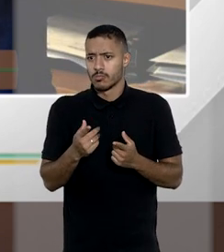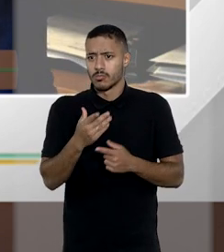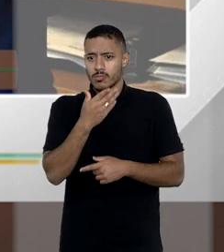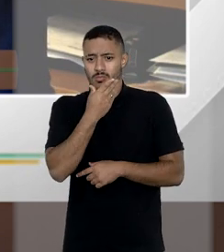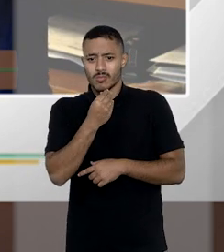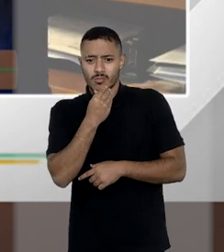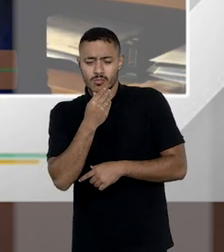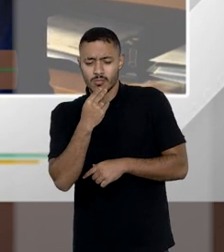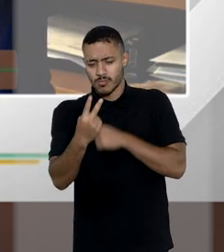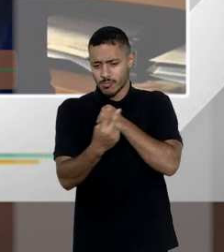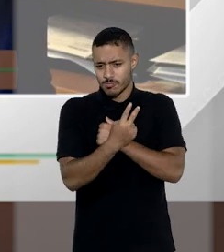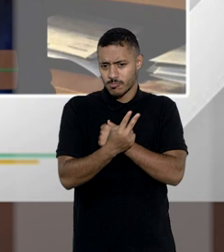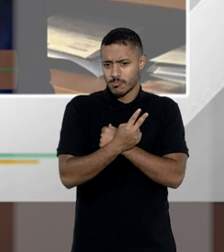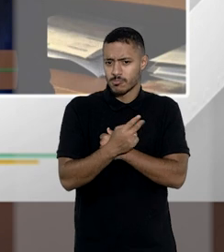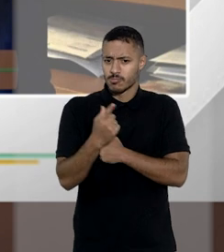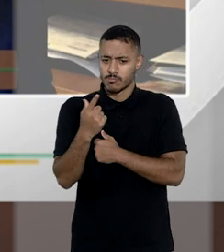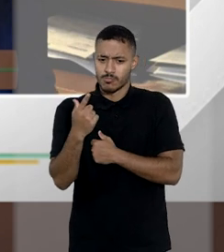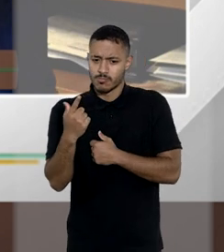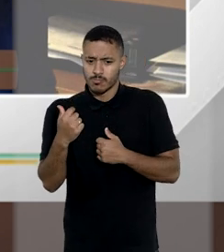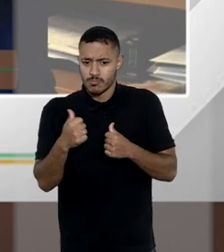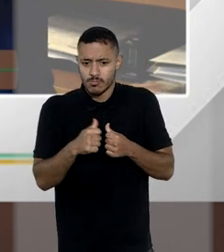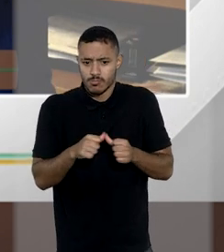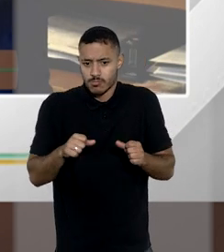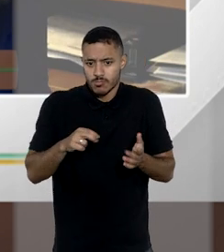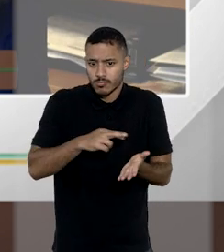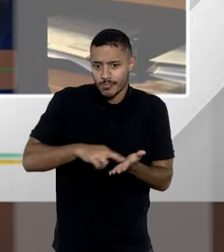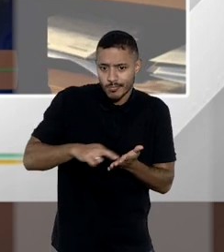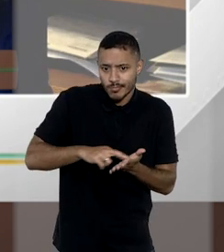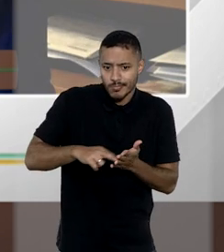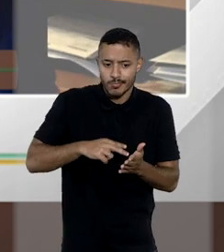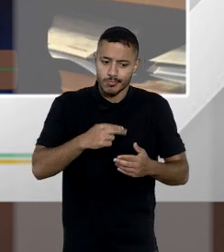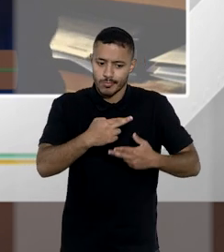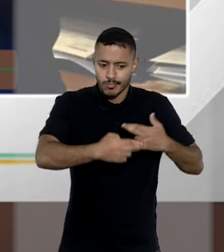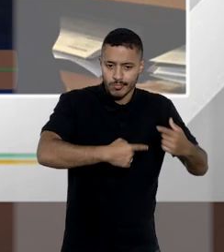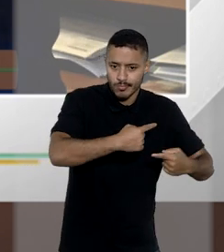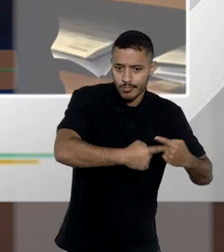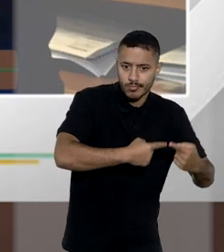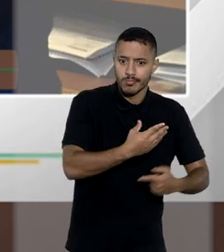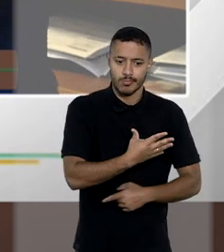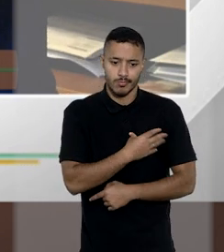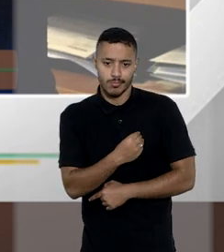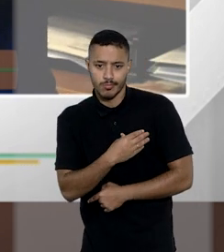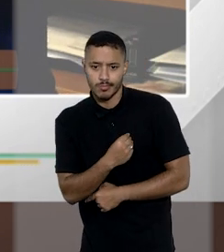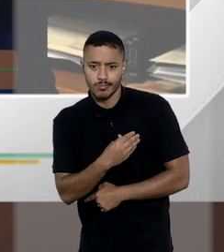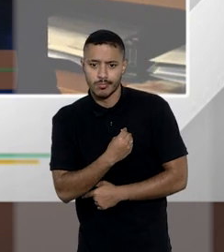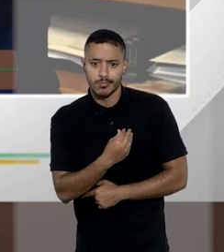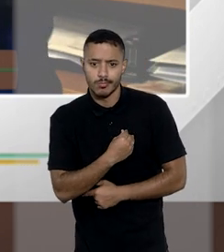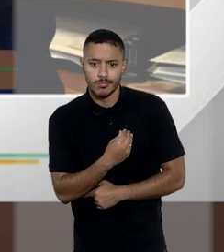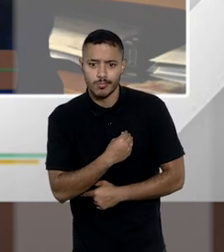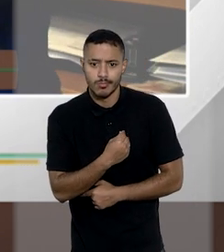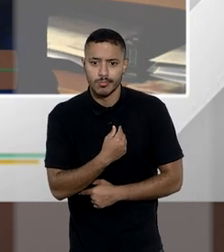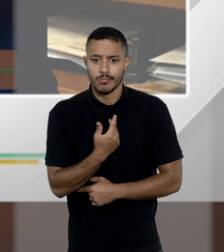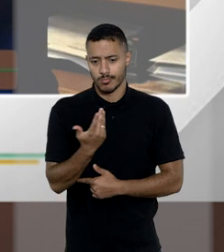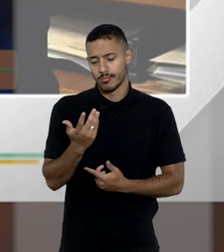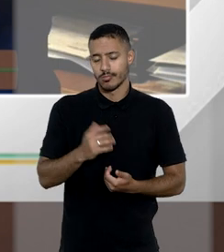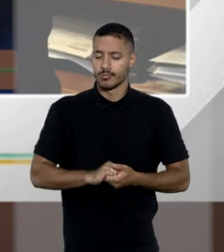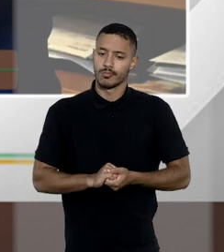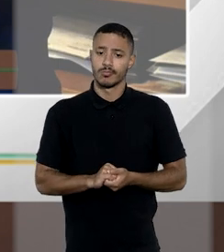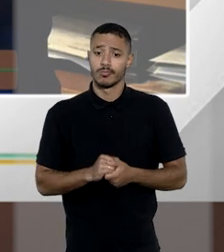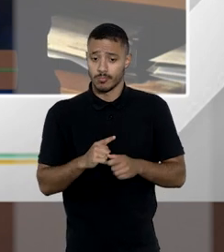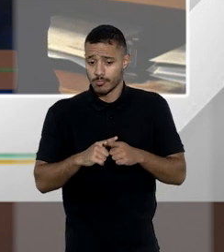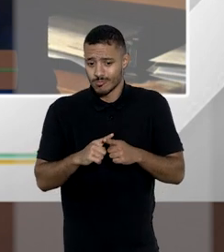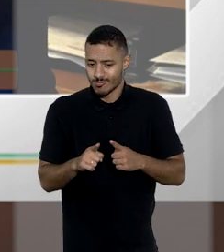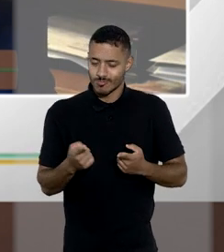queria protegê-la no sentido de que ela não fosse posta na rua pelos herdeiros pelos filhos ou pelos próprios